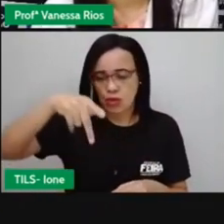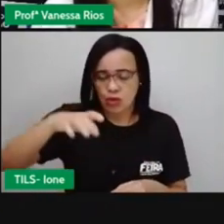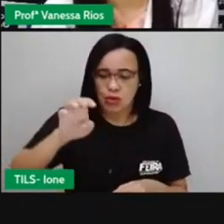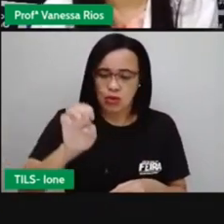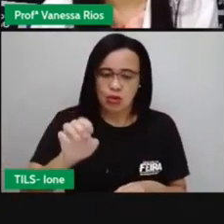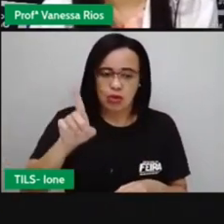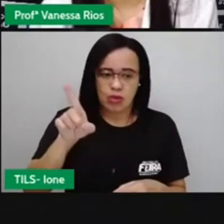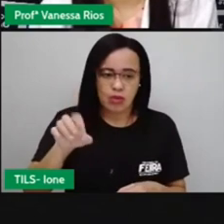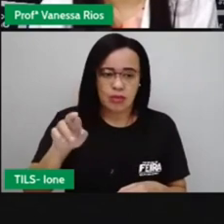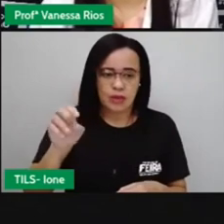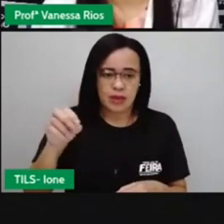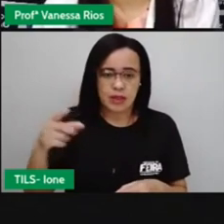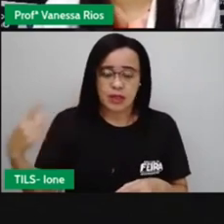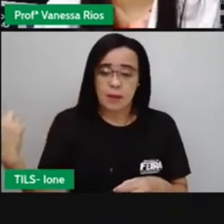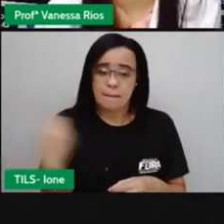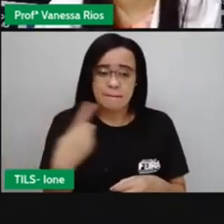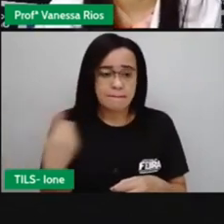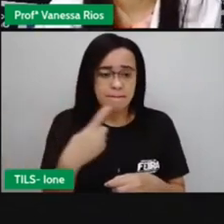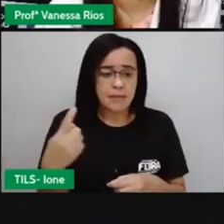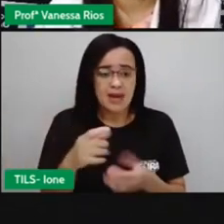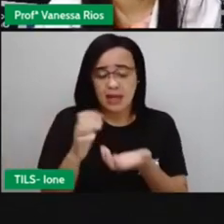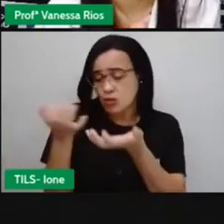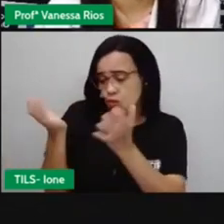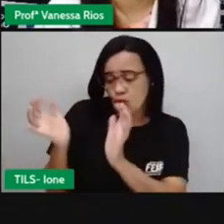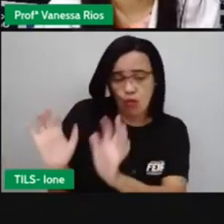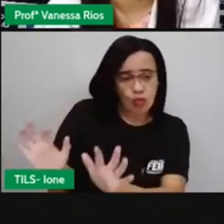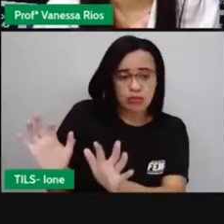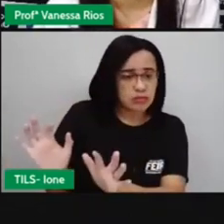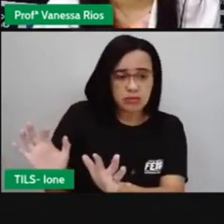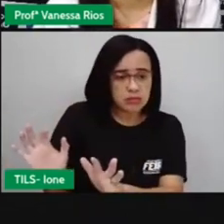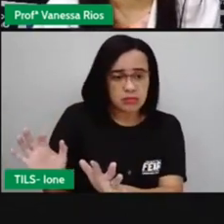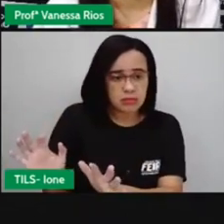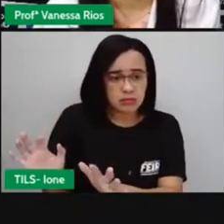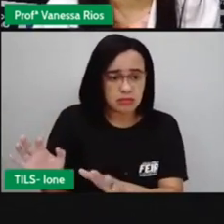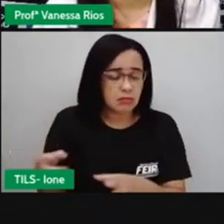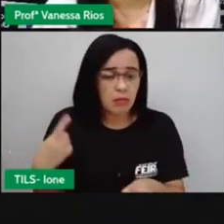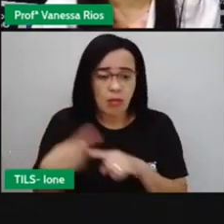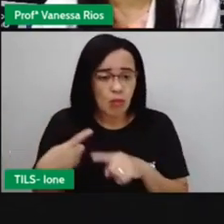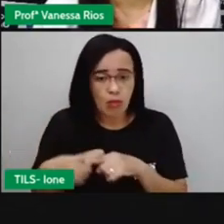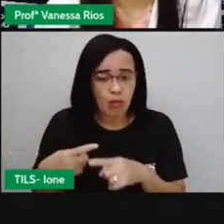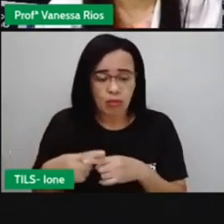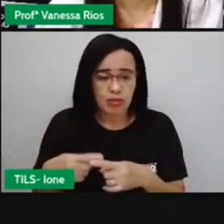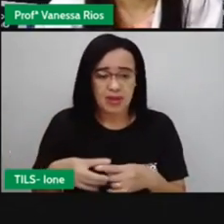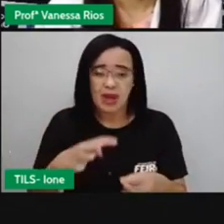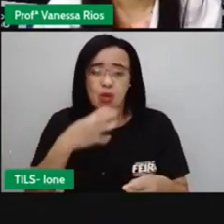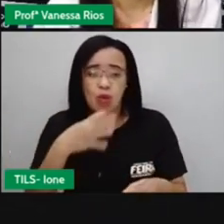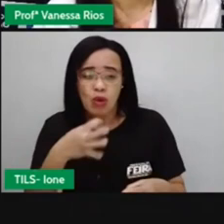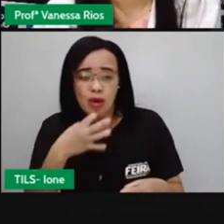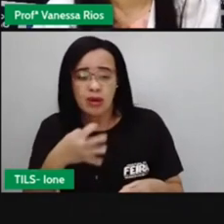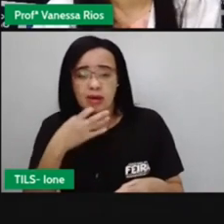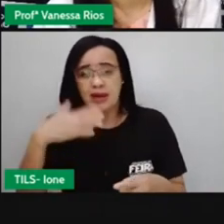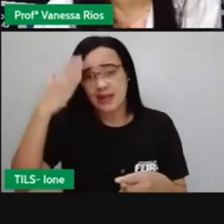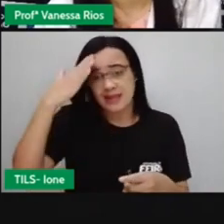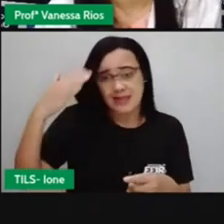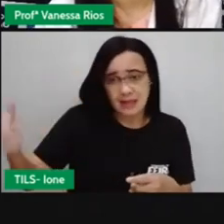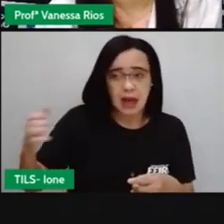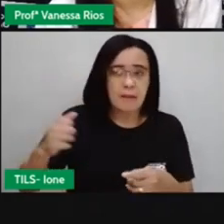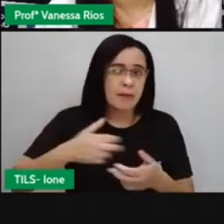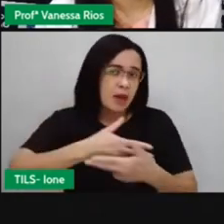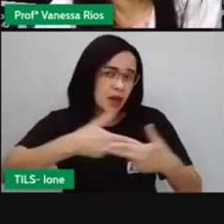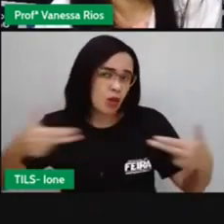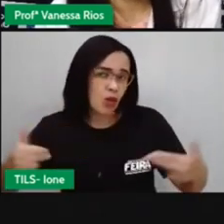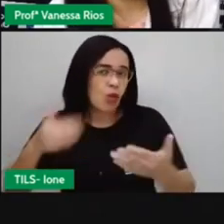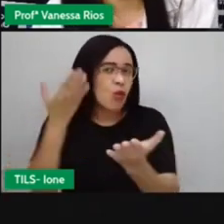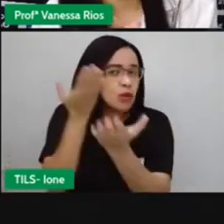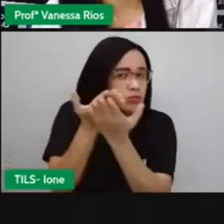várias línguas, por não ter alguns conhecimentos científicos, né, alguns conhecimentos